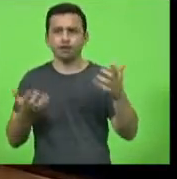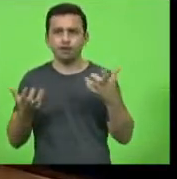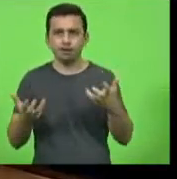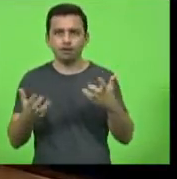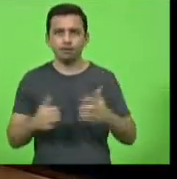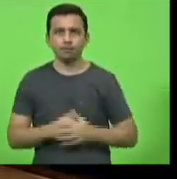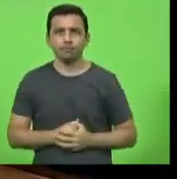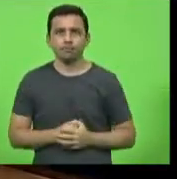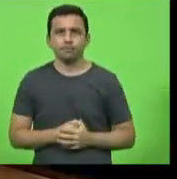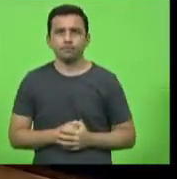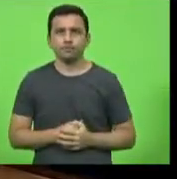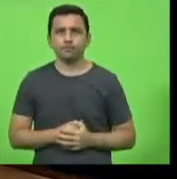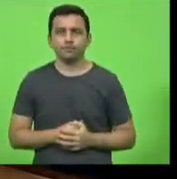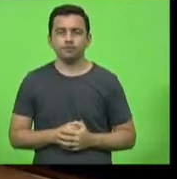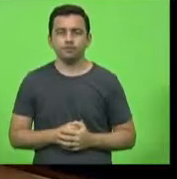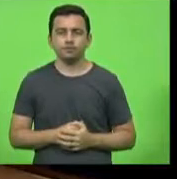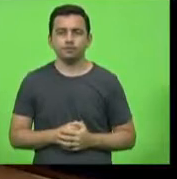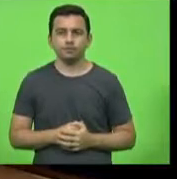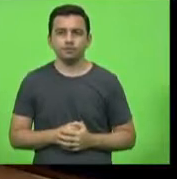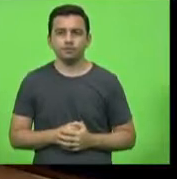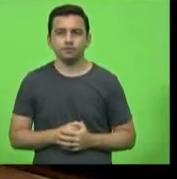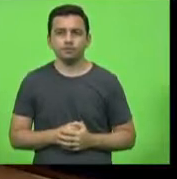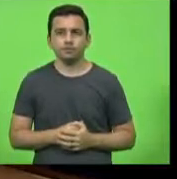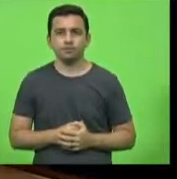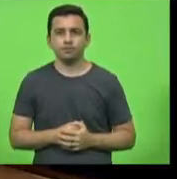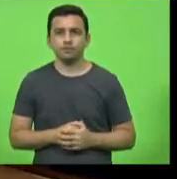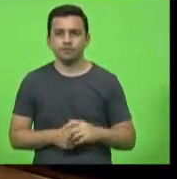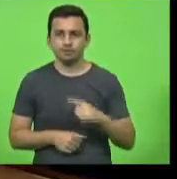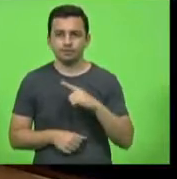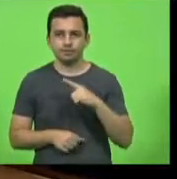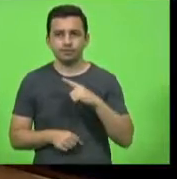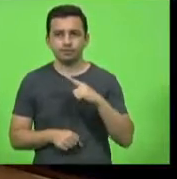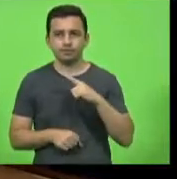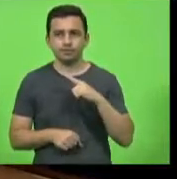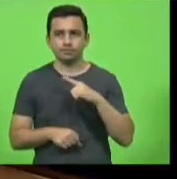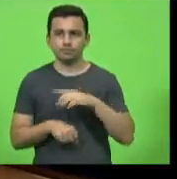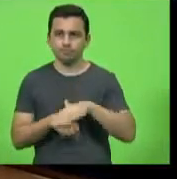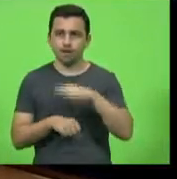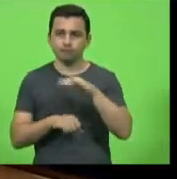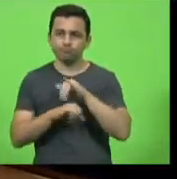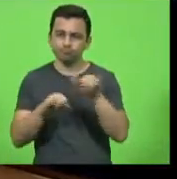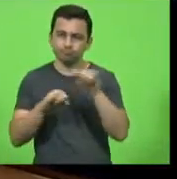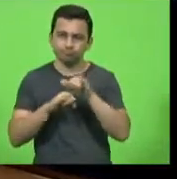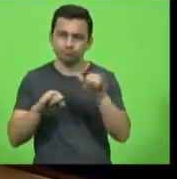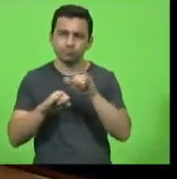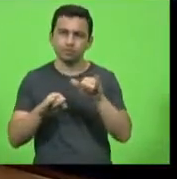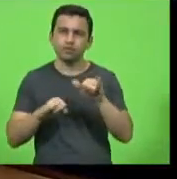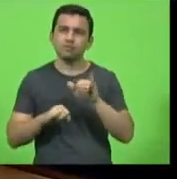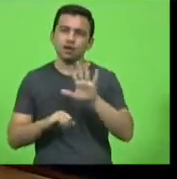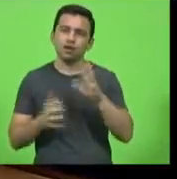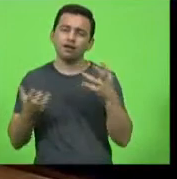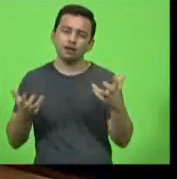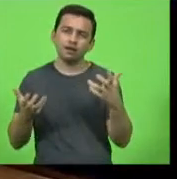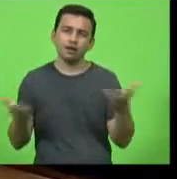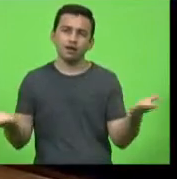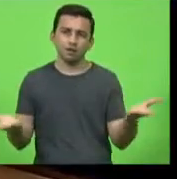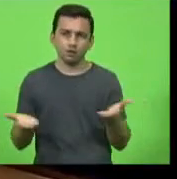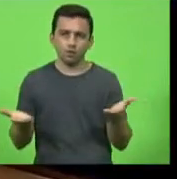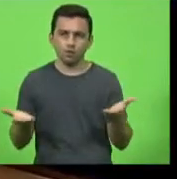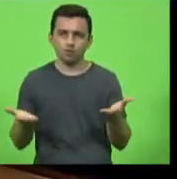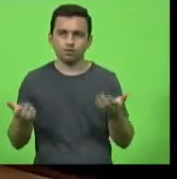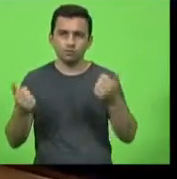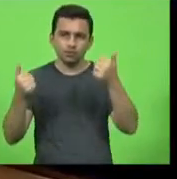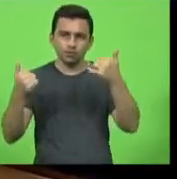segundos deputado. Eu tinha mais comunicados a serem feitos mas eu quero dizer que está tendo